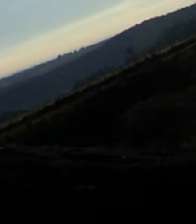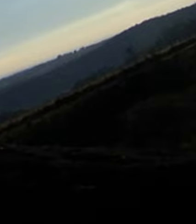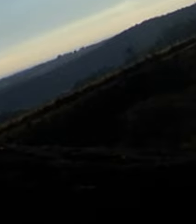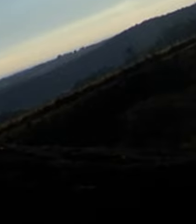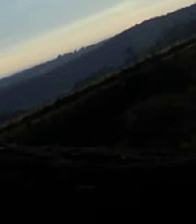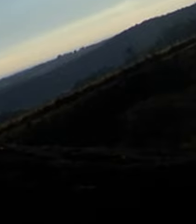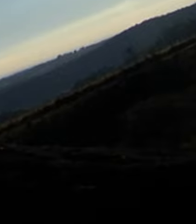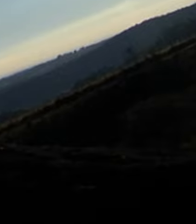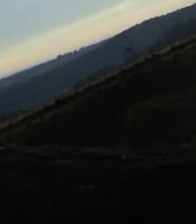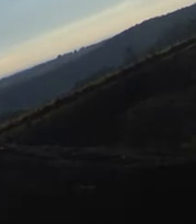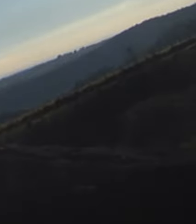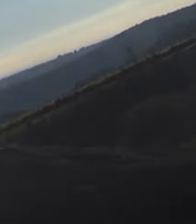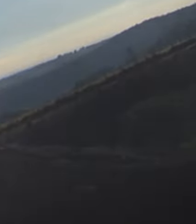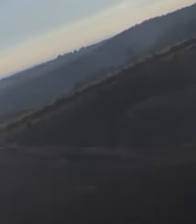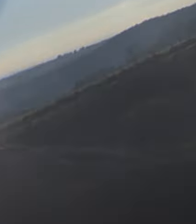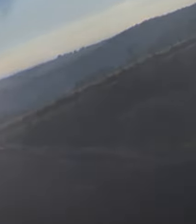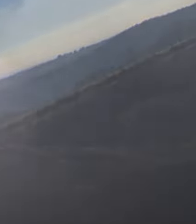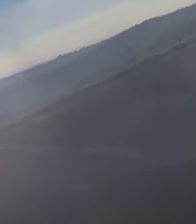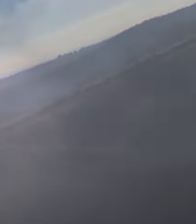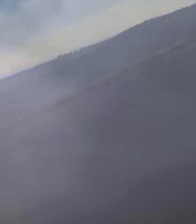Compreender Amém.